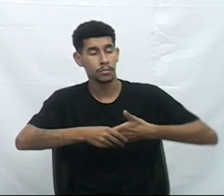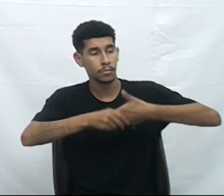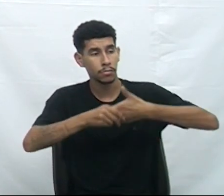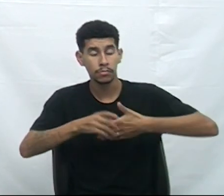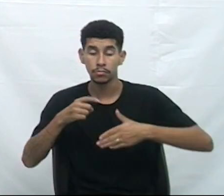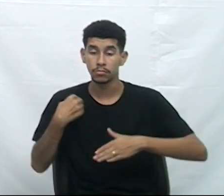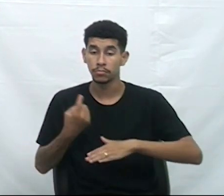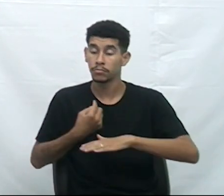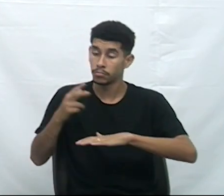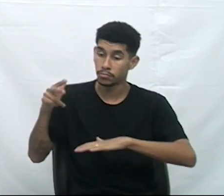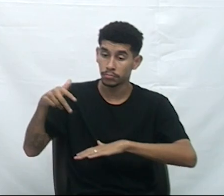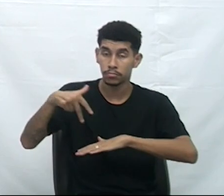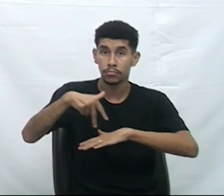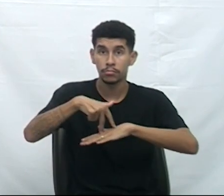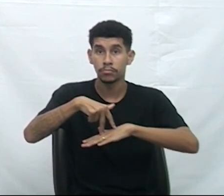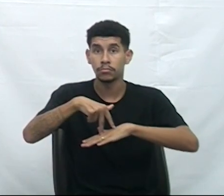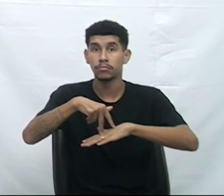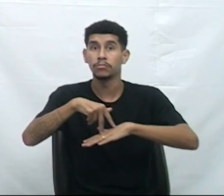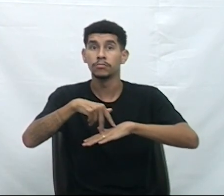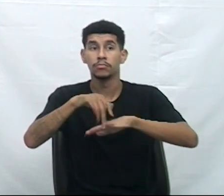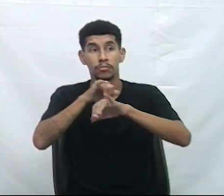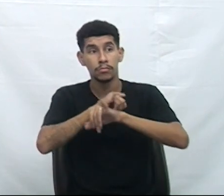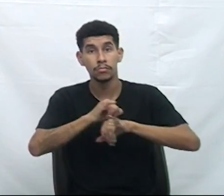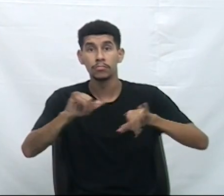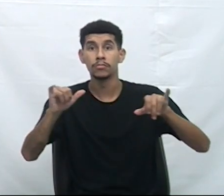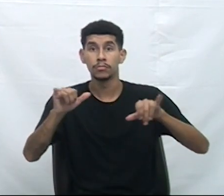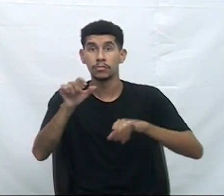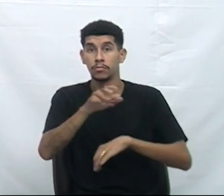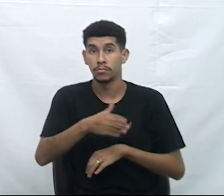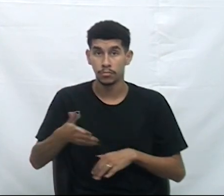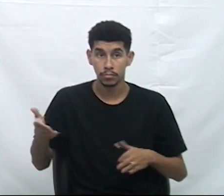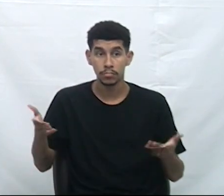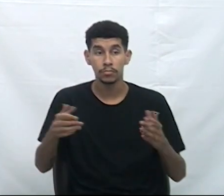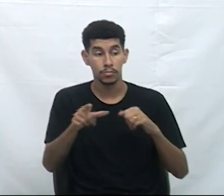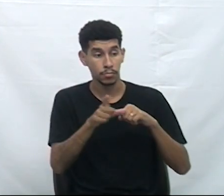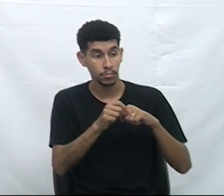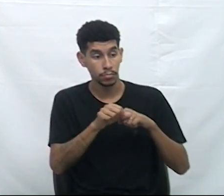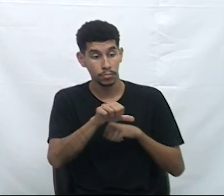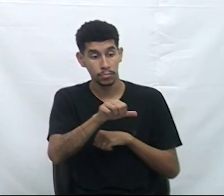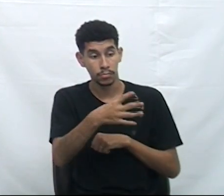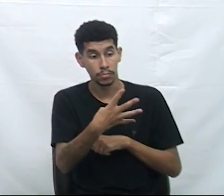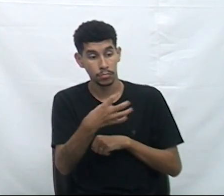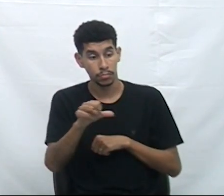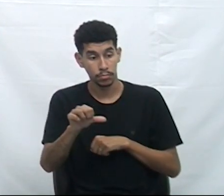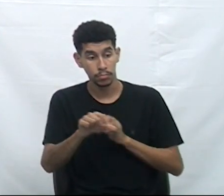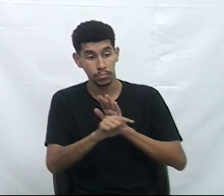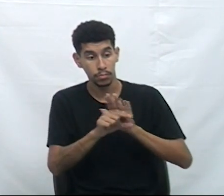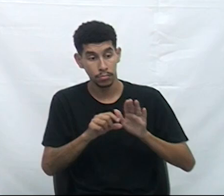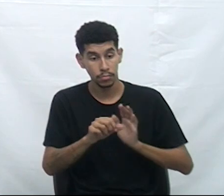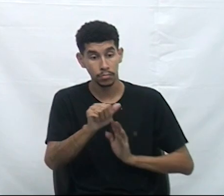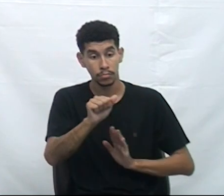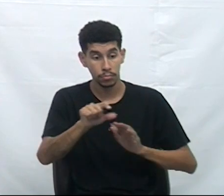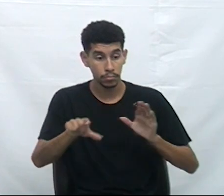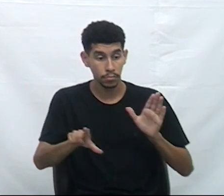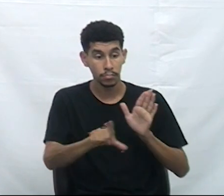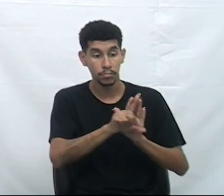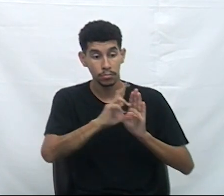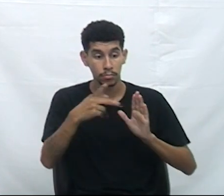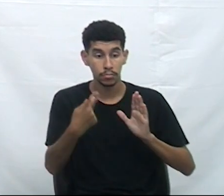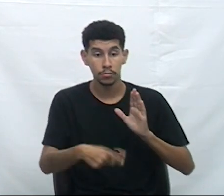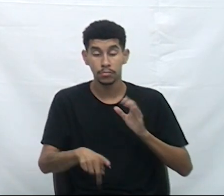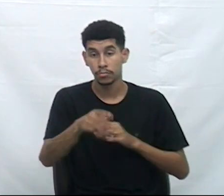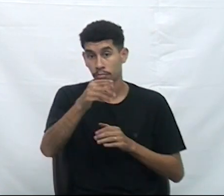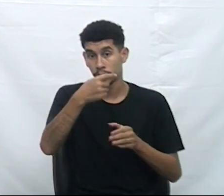através do presente comunicar em conformidade com o artigo 49A da Lei Orgânica Municipal a